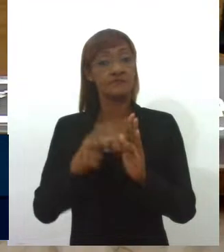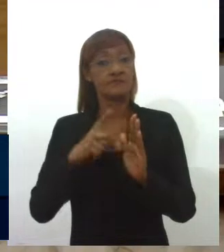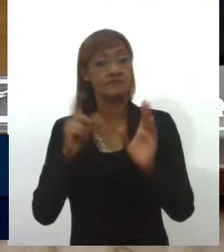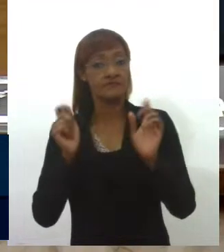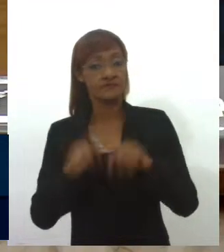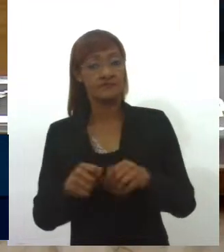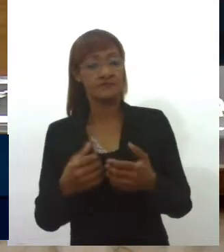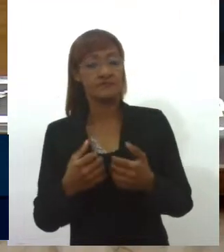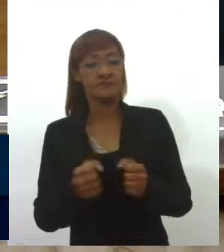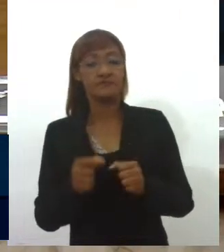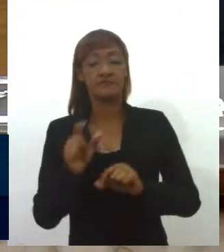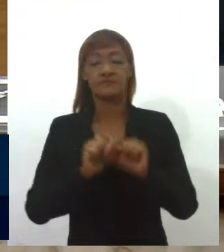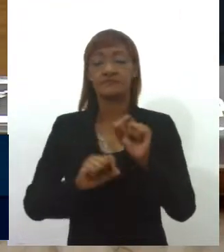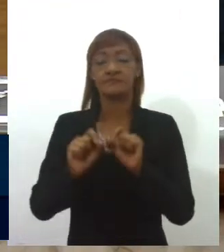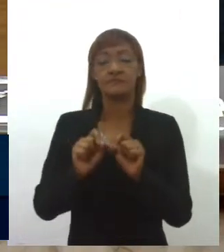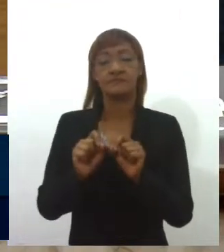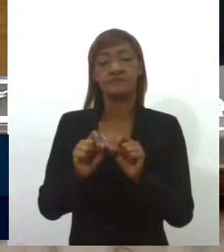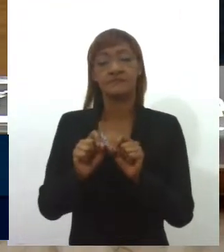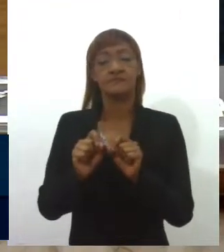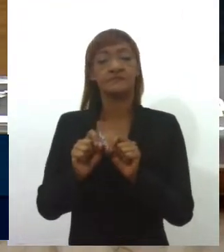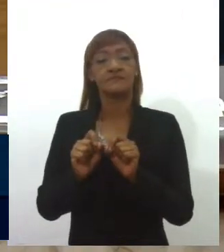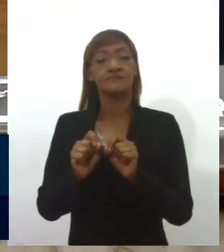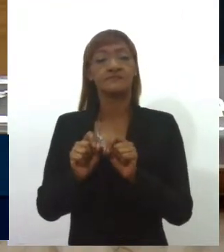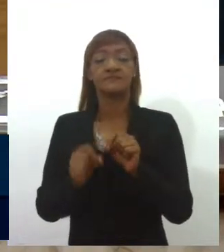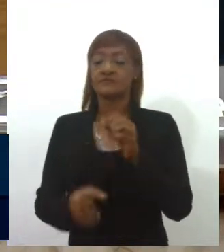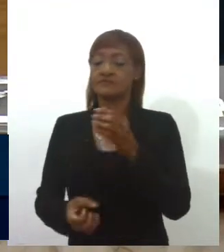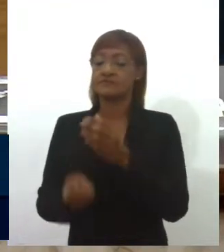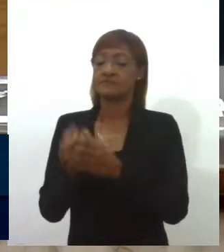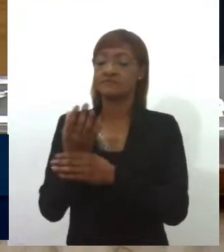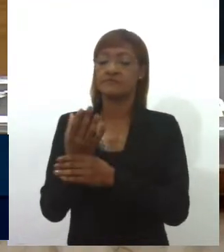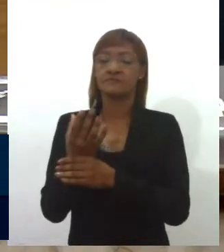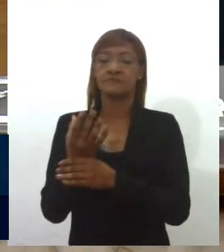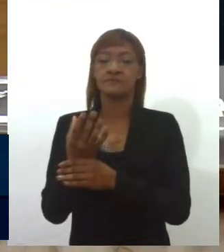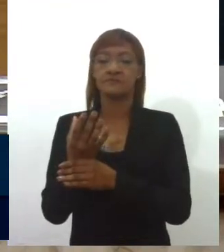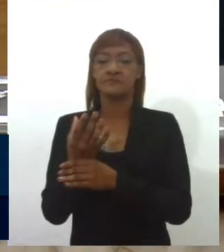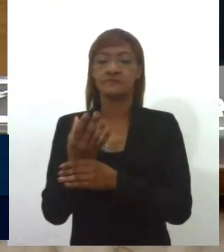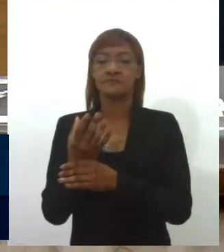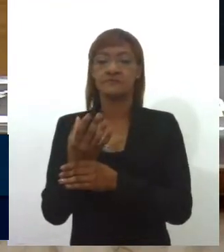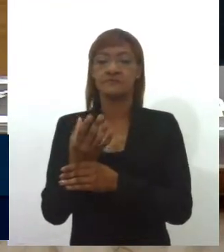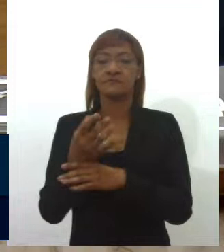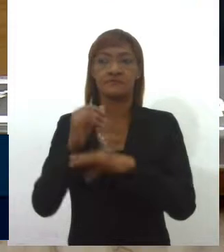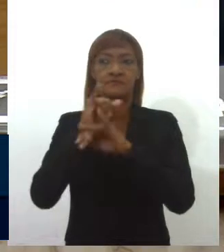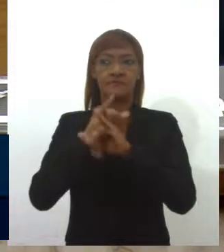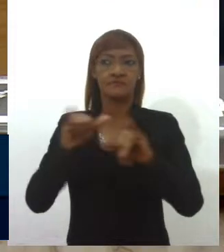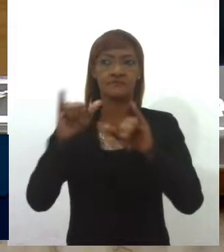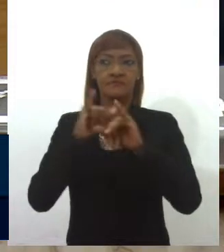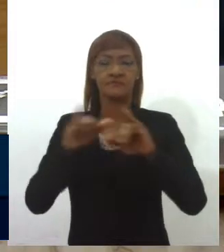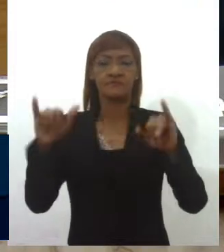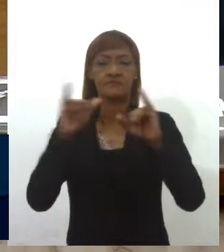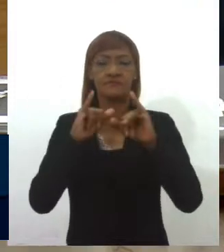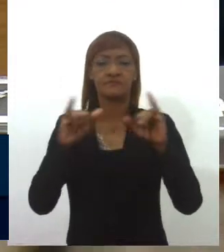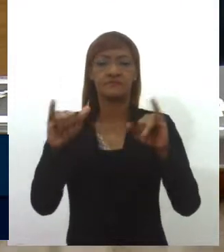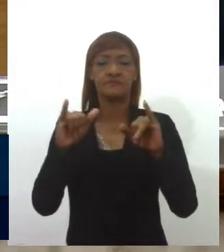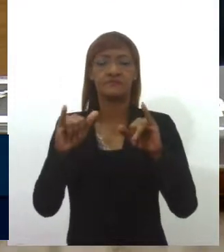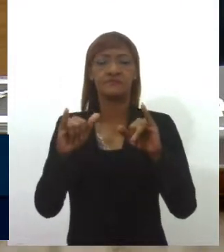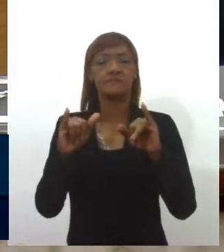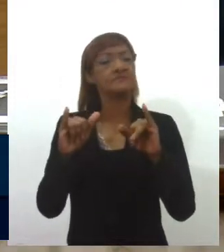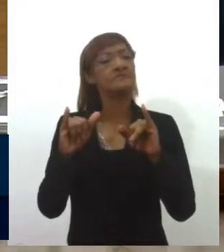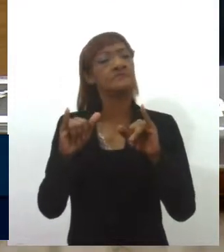à viabilização da criação e propagação de uma campanha estadual de